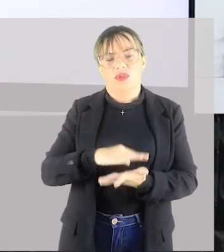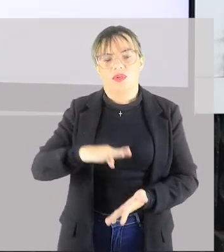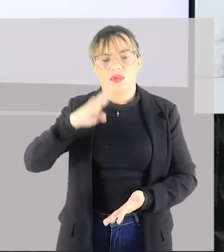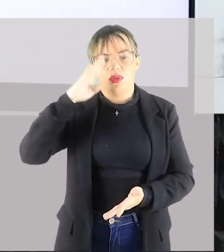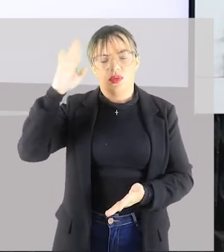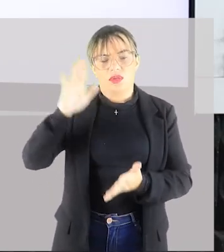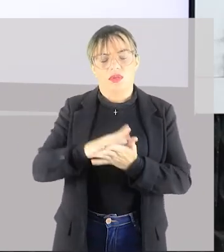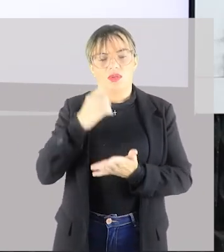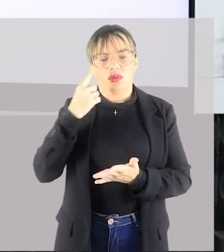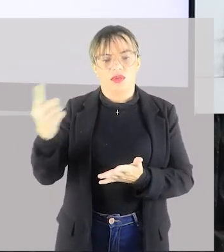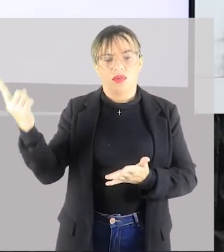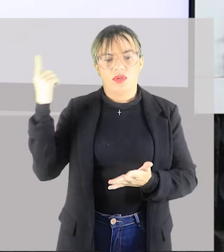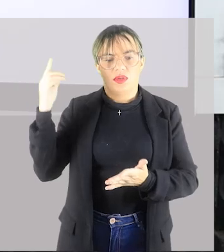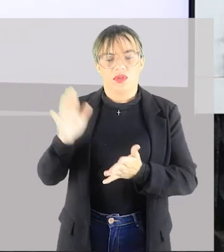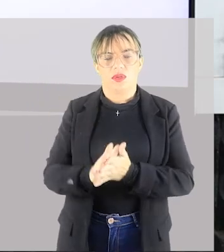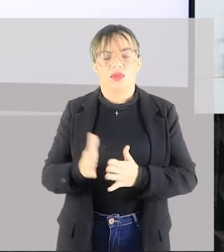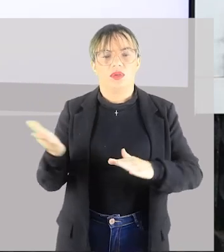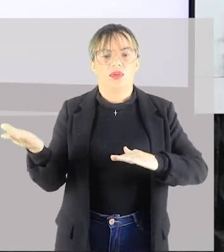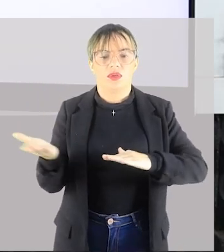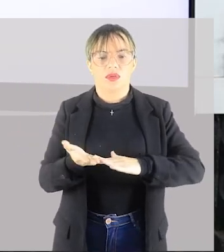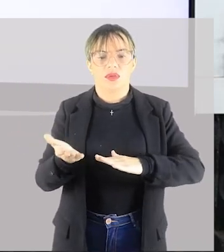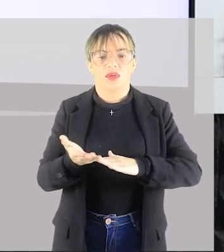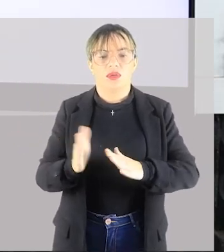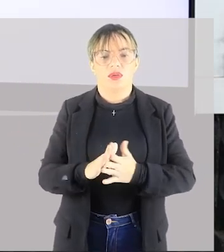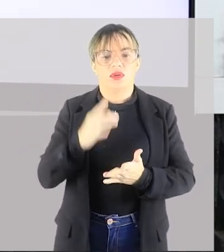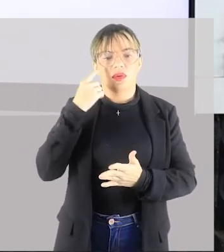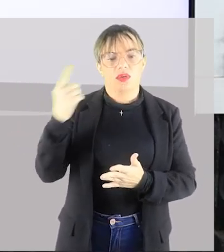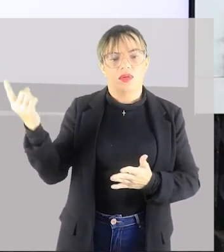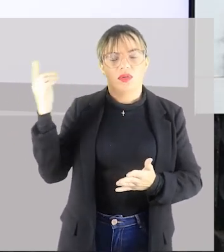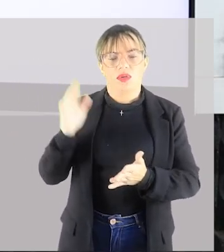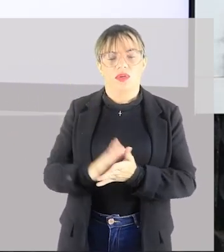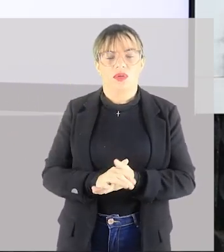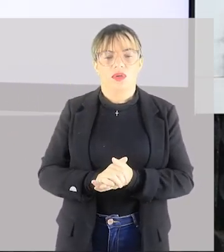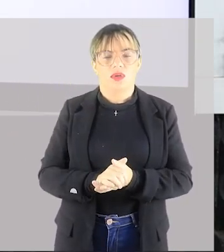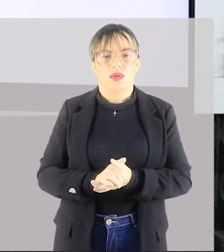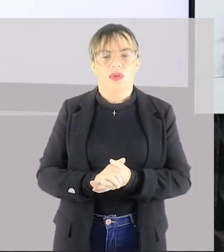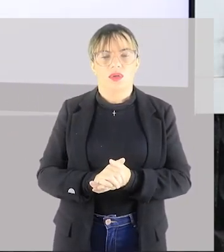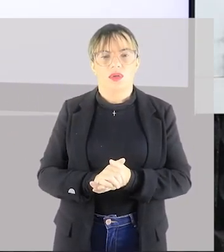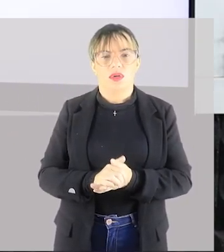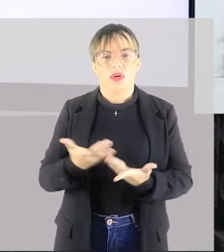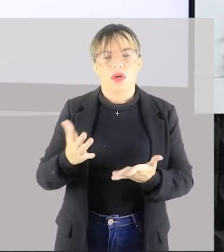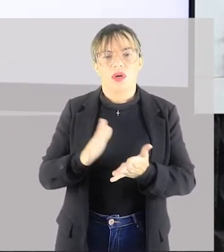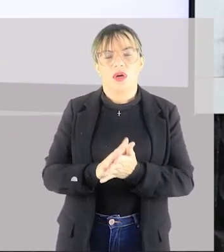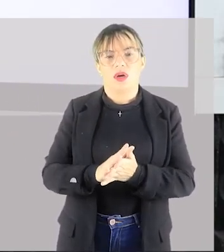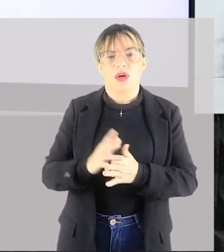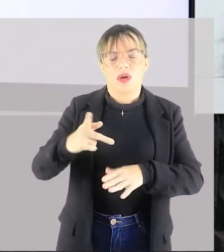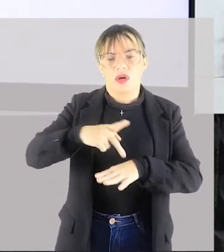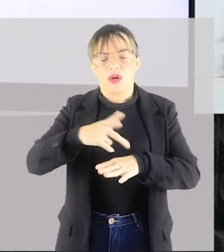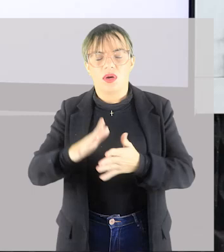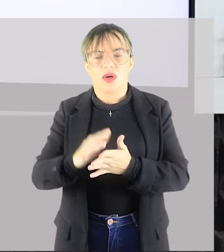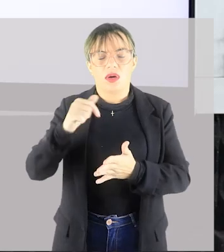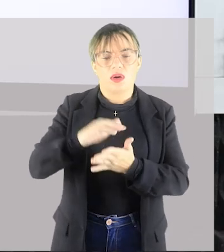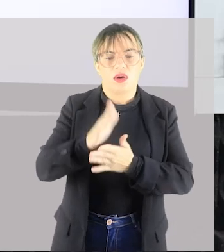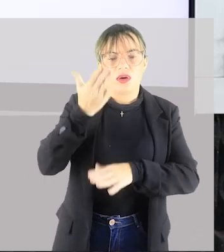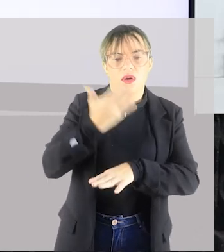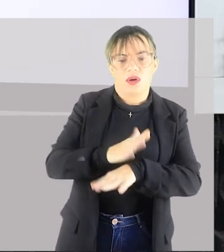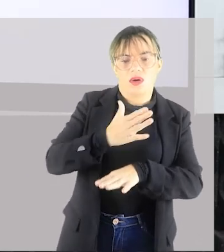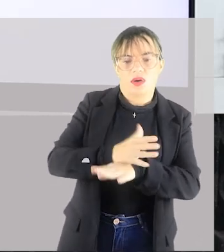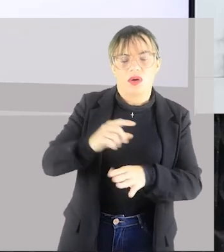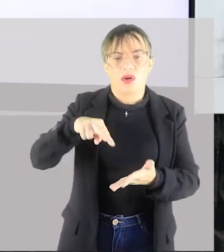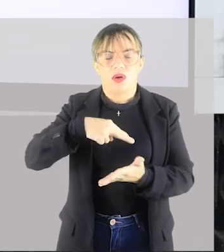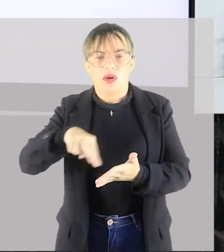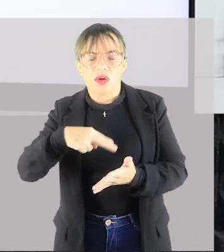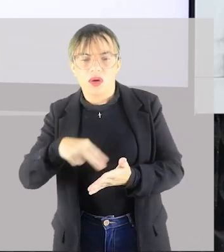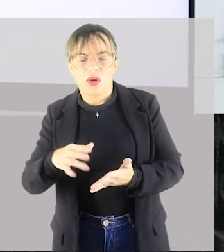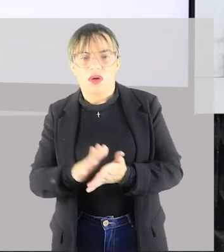dentro da dança contemporânea, então são passos mais improvisados, a pode citar como exemplo o hip